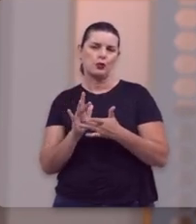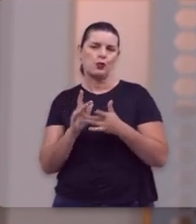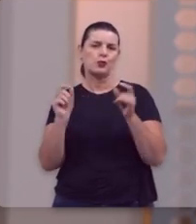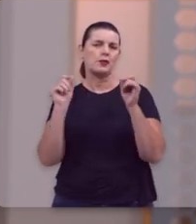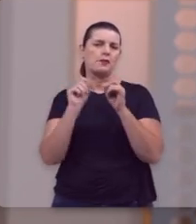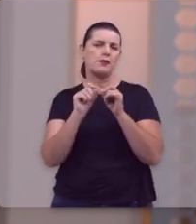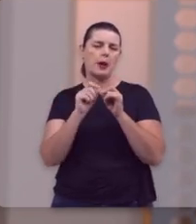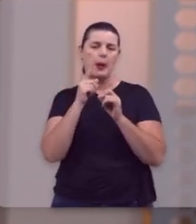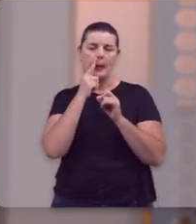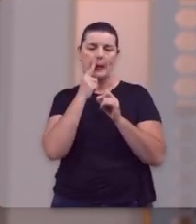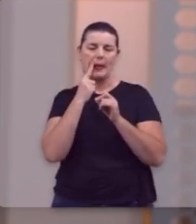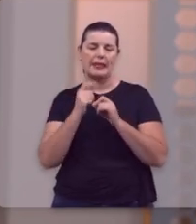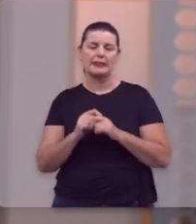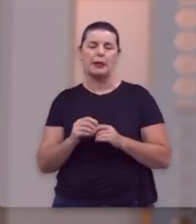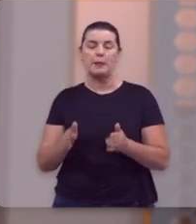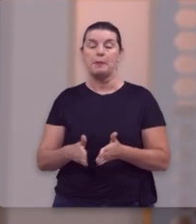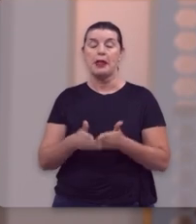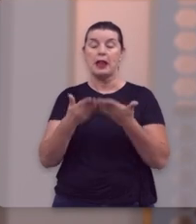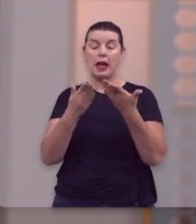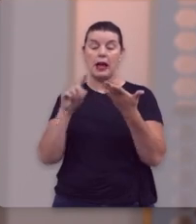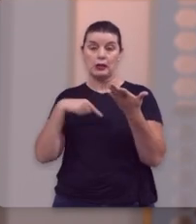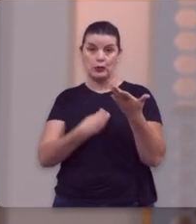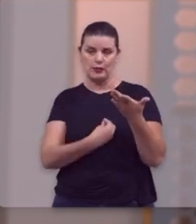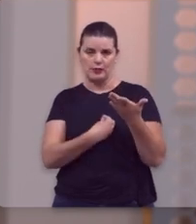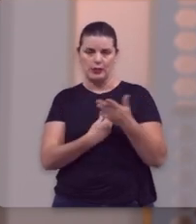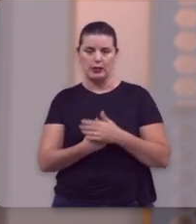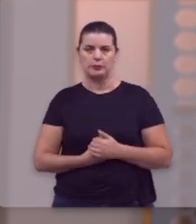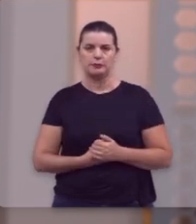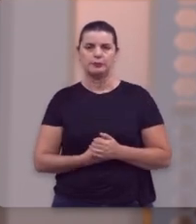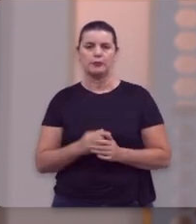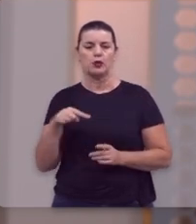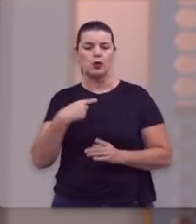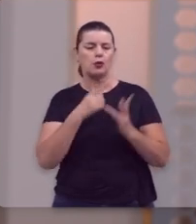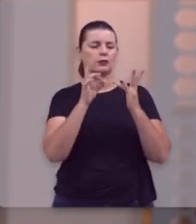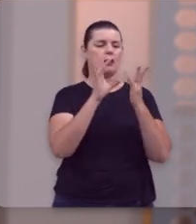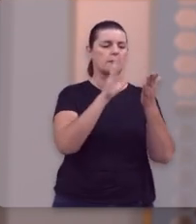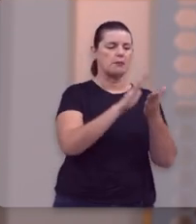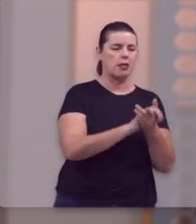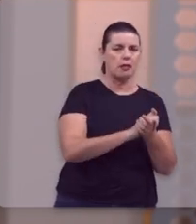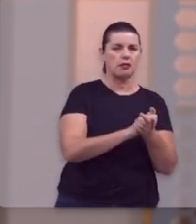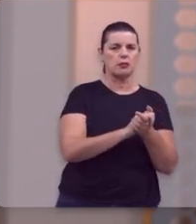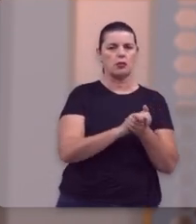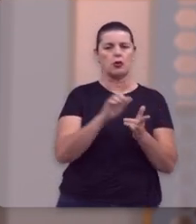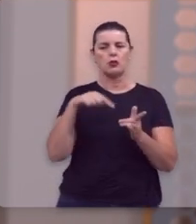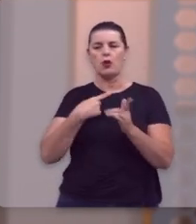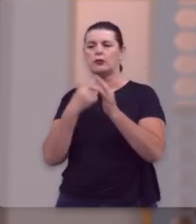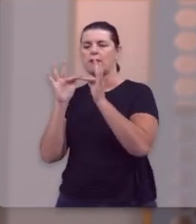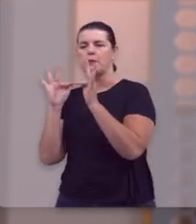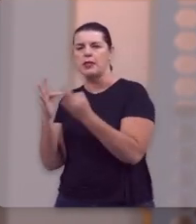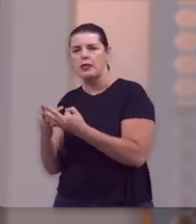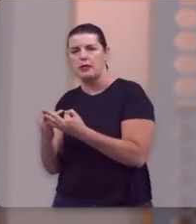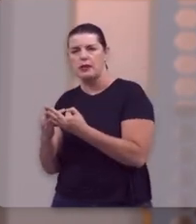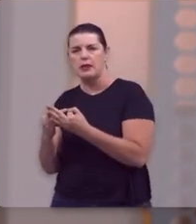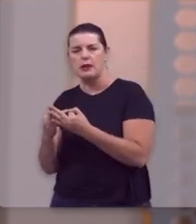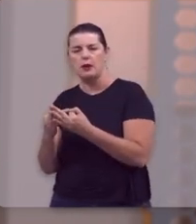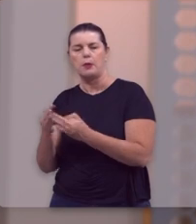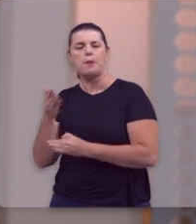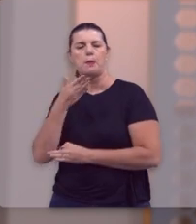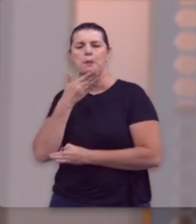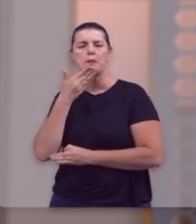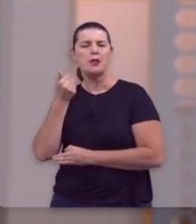Quando Jesus opera um milagre na nossa vida, no nosso casamento,